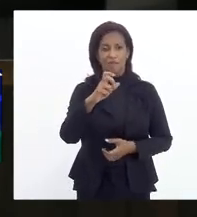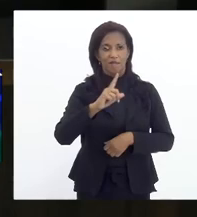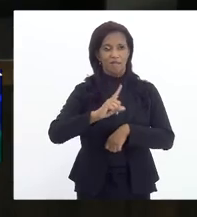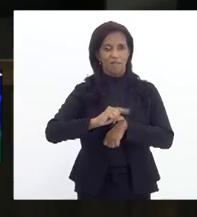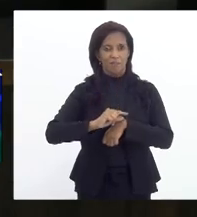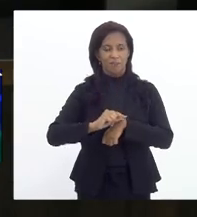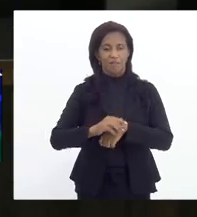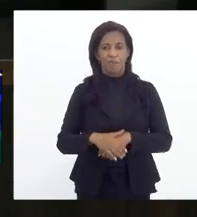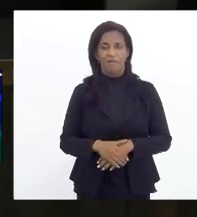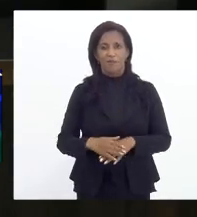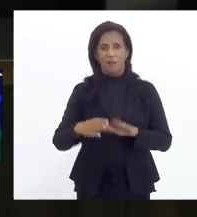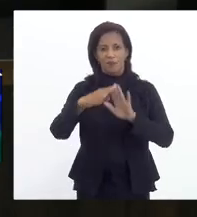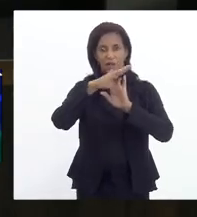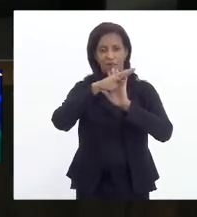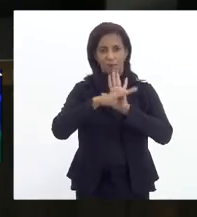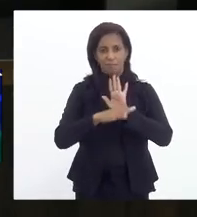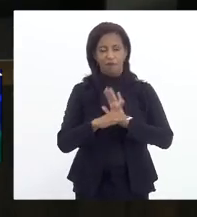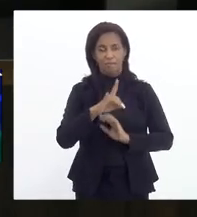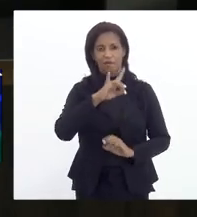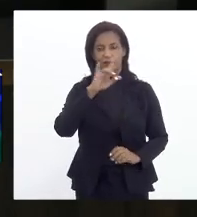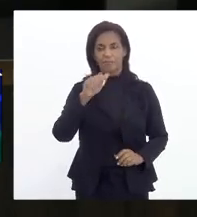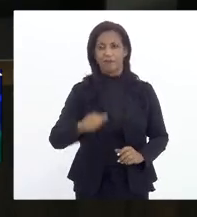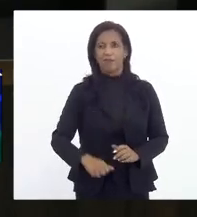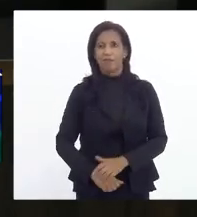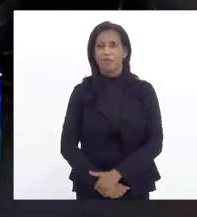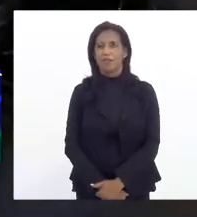com a ordem do dia dia Obrigado.